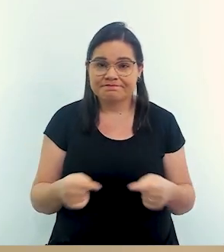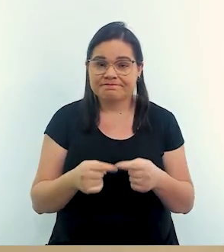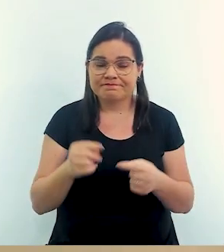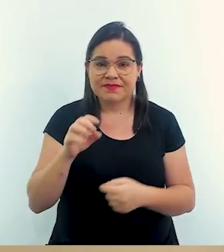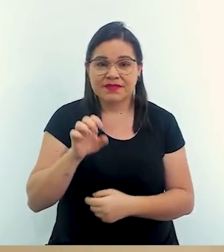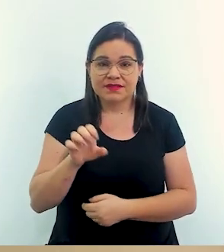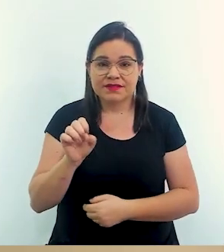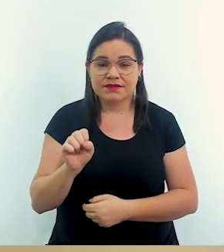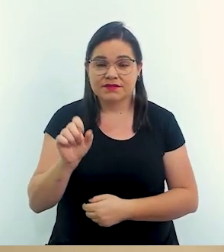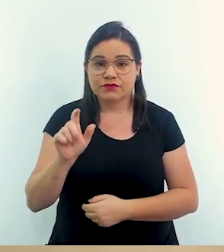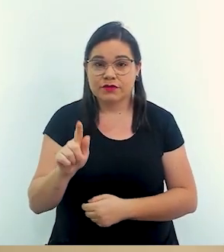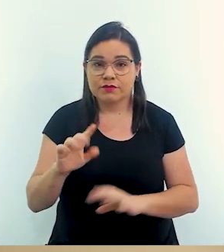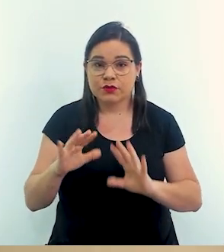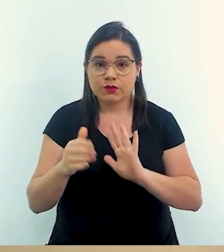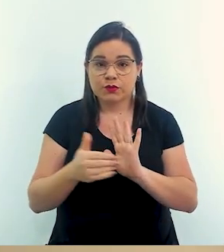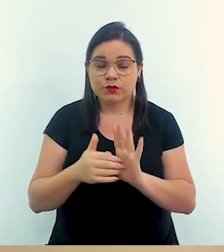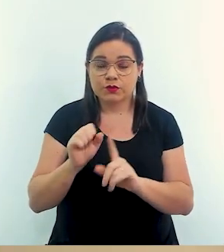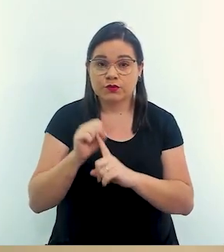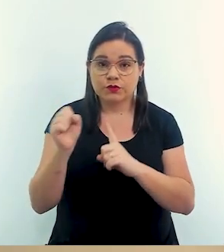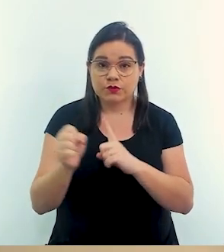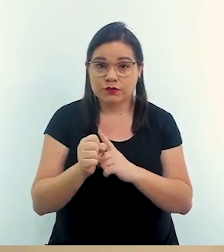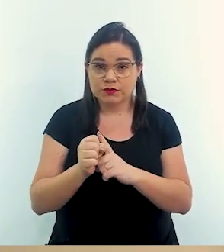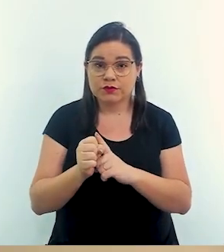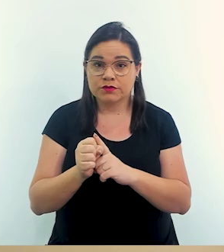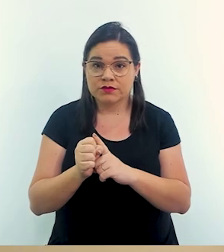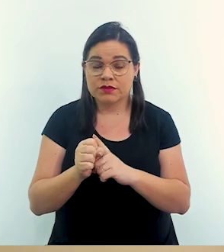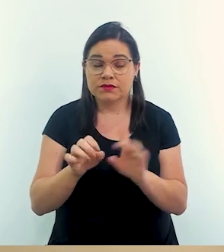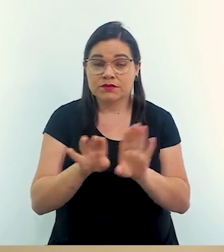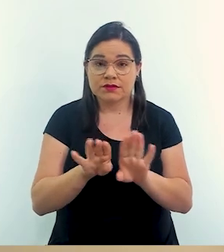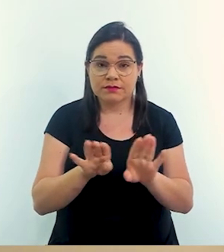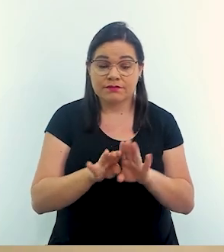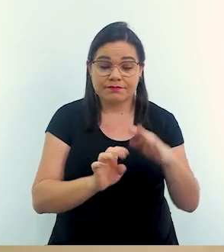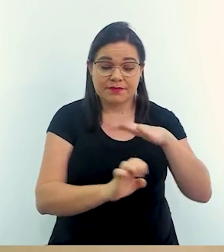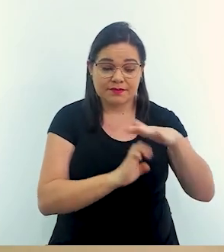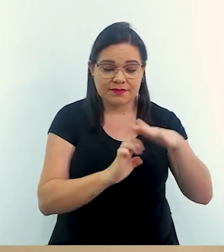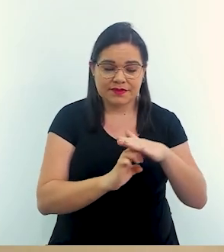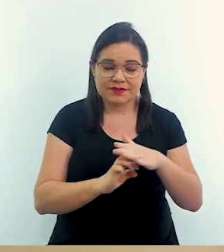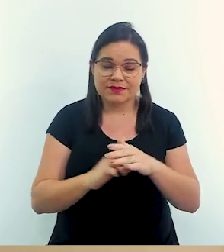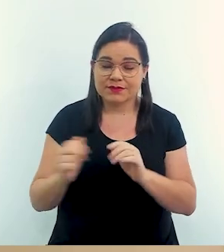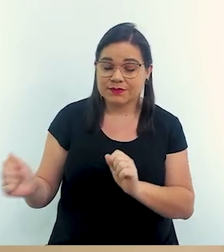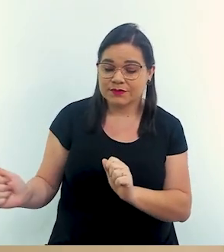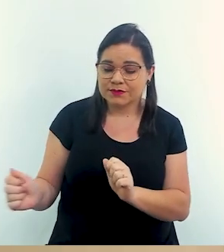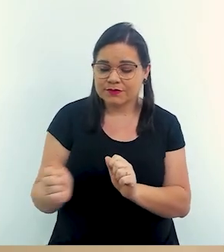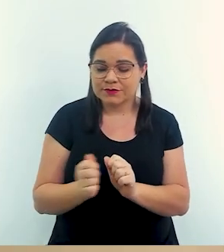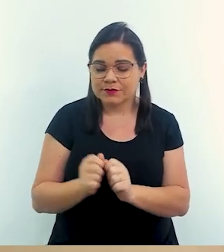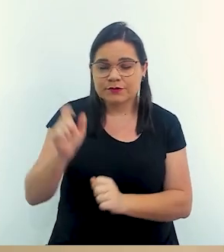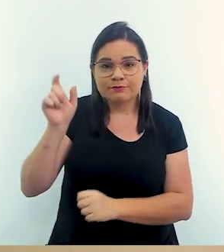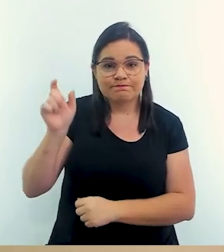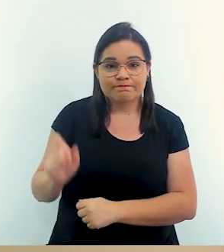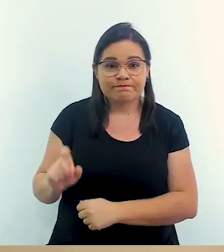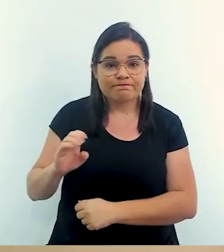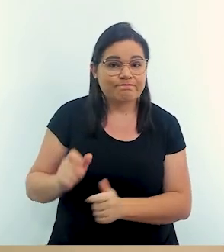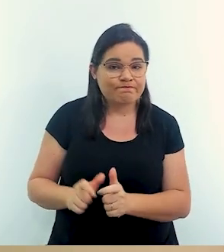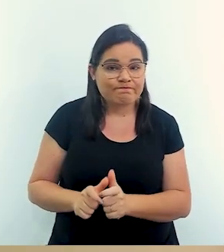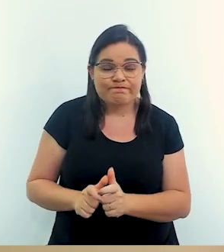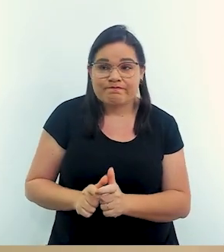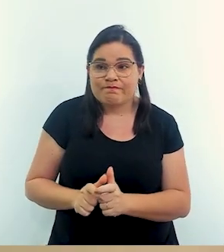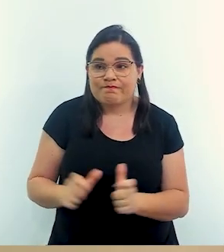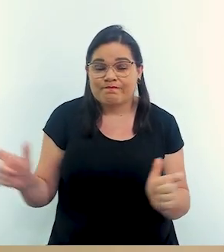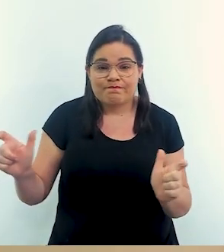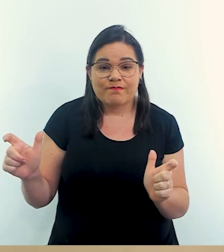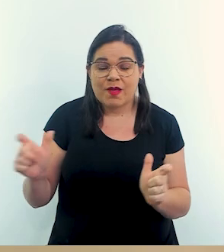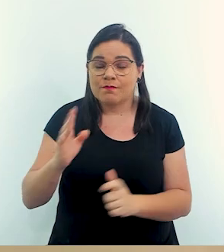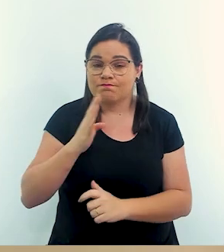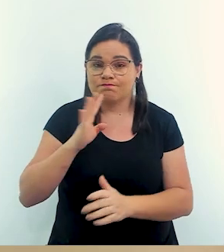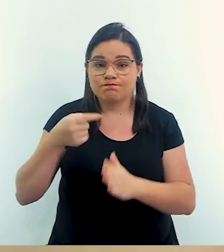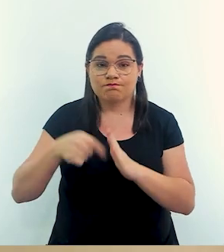ESG, não só para a sociedade civil quanto para as empresas. E eu estou super bem acompanhada por um dos maiores especialistas, talvez o maior